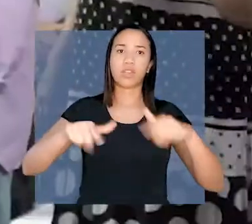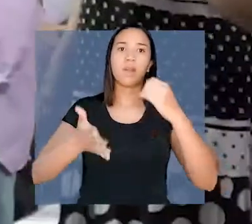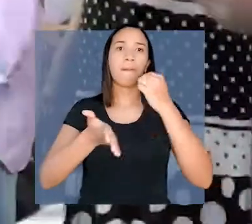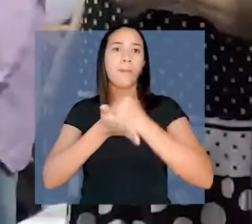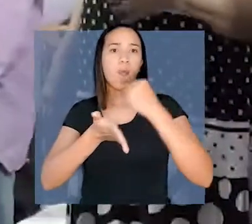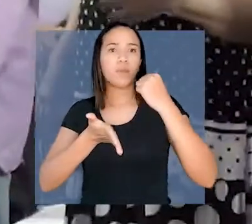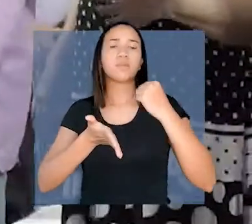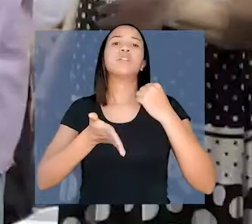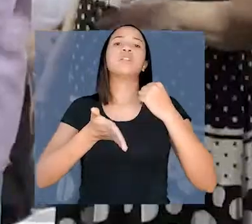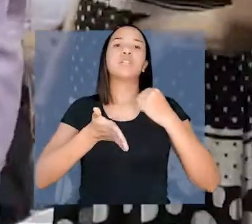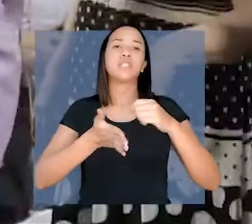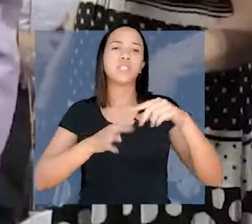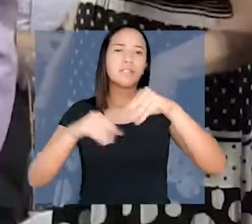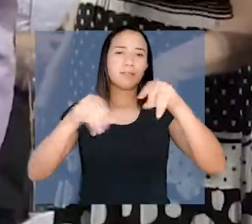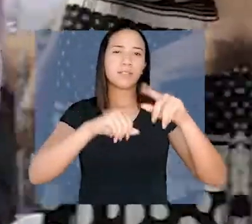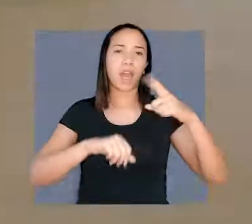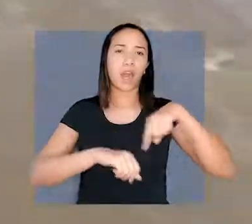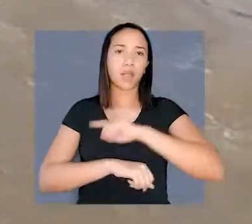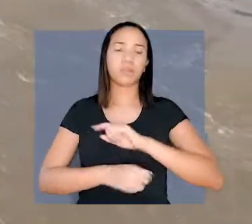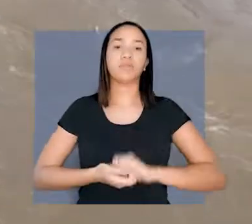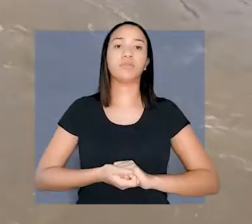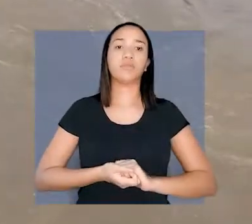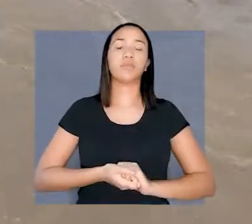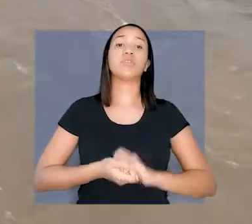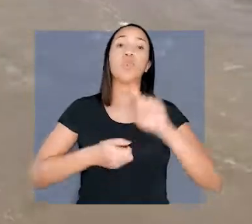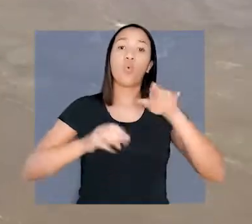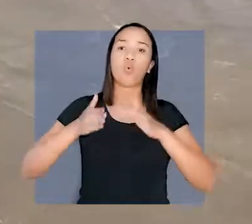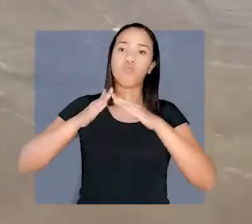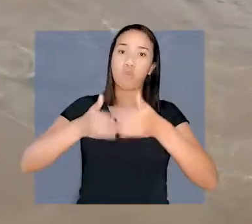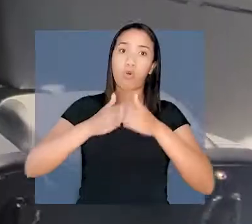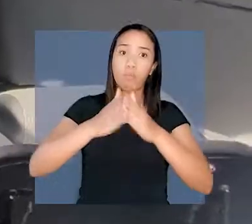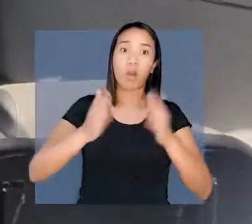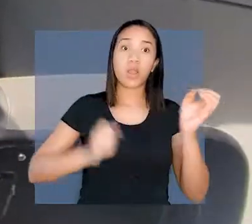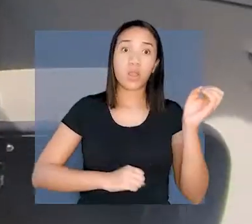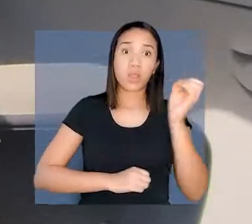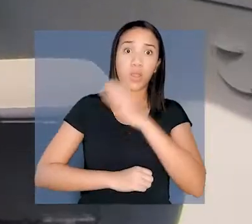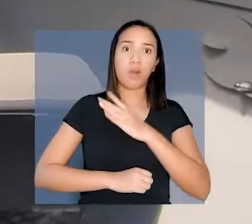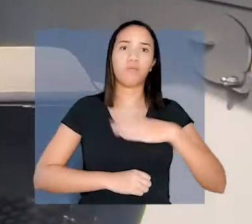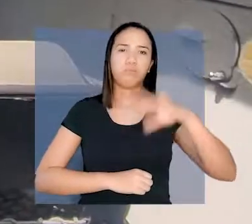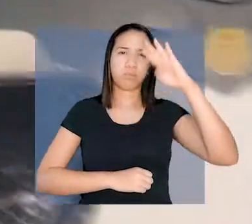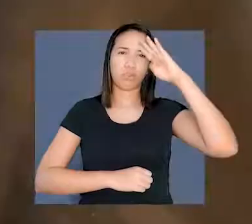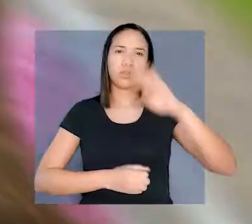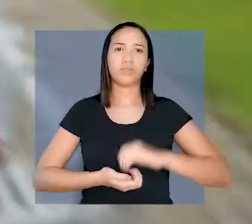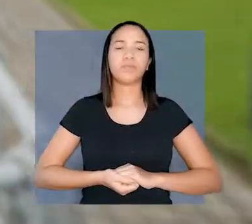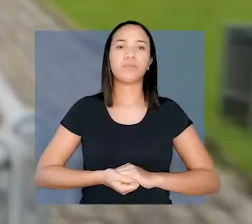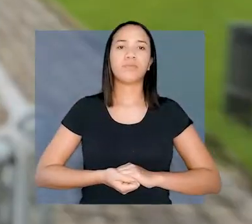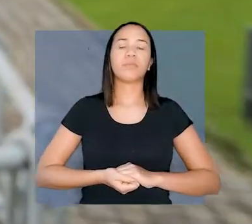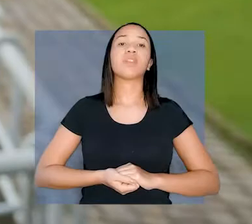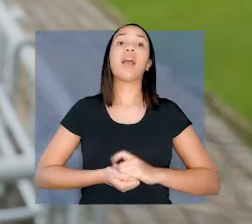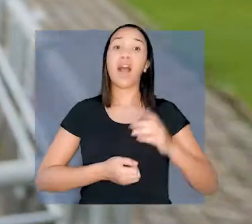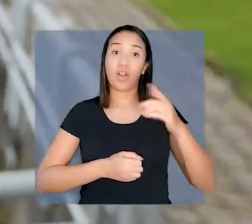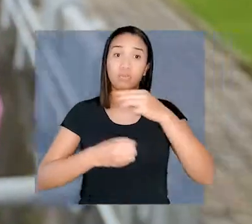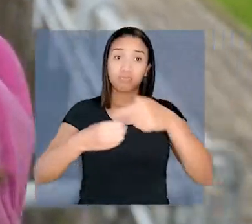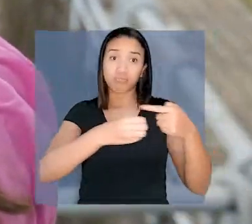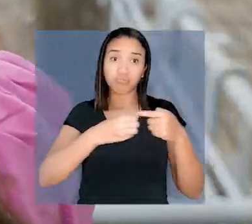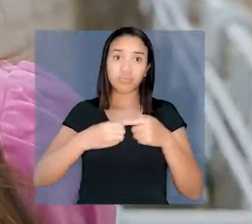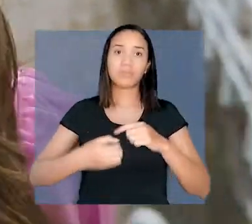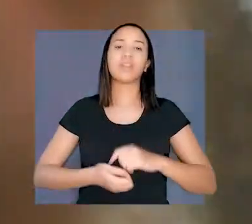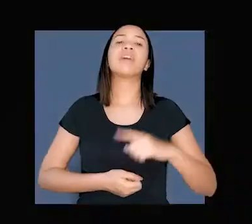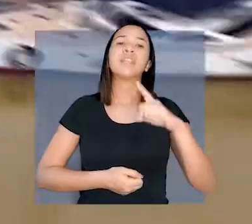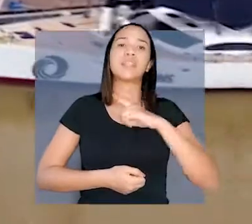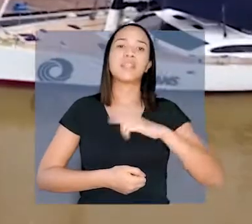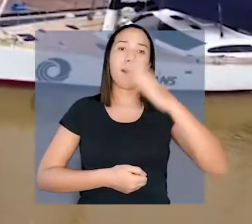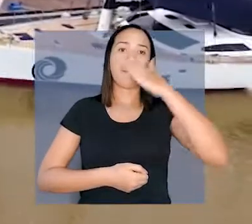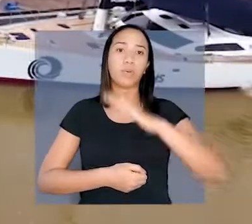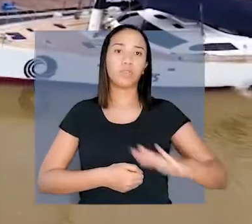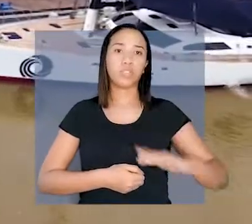propriedade pelo programa Terra da Gente. O grupamento fluvial de segurança recebeu uma lancha blindada. Bora ver as ações no interior do estado?